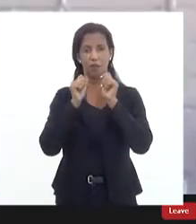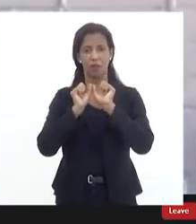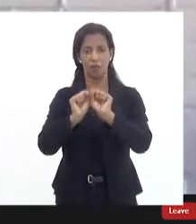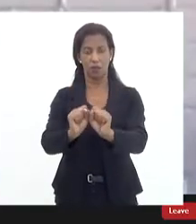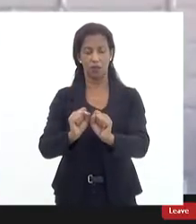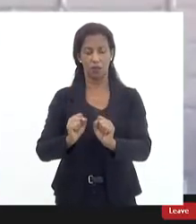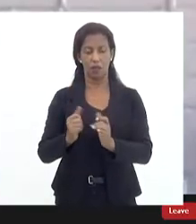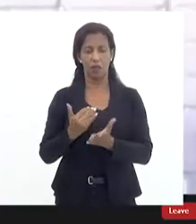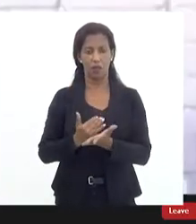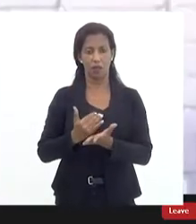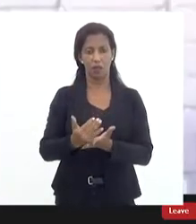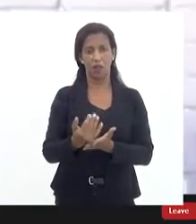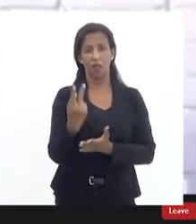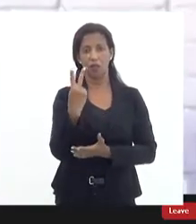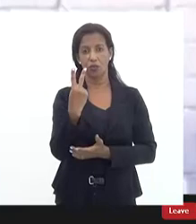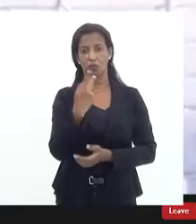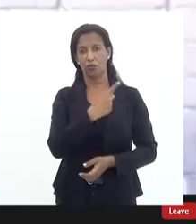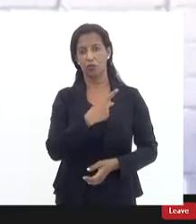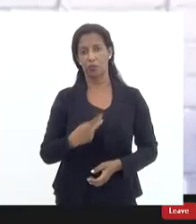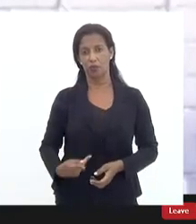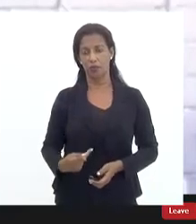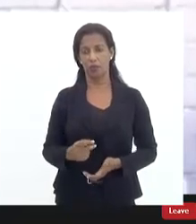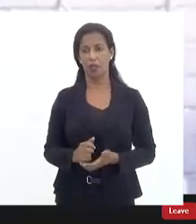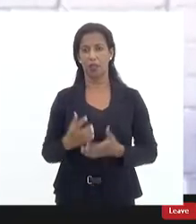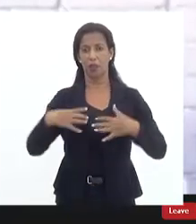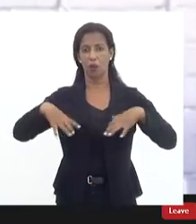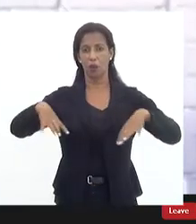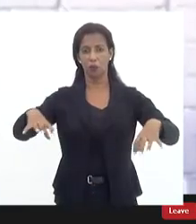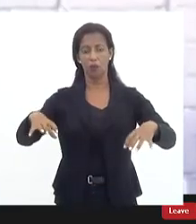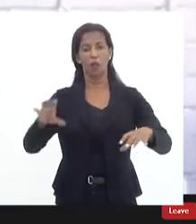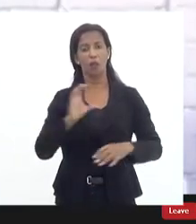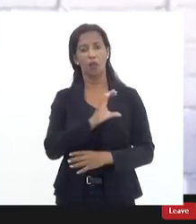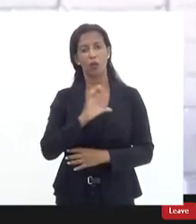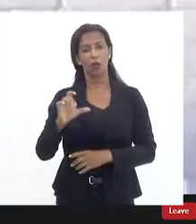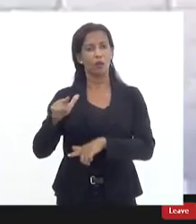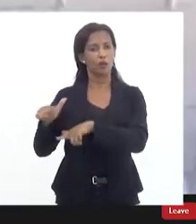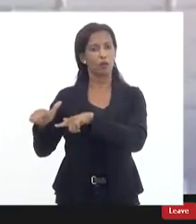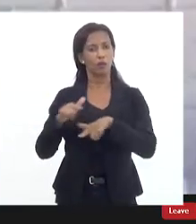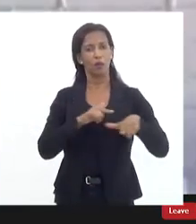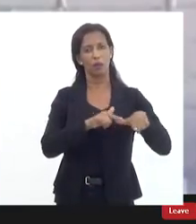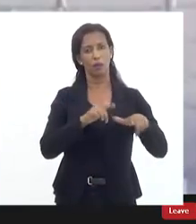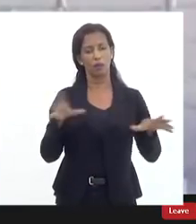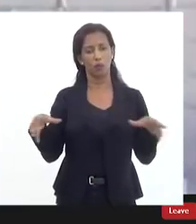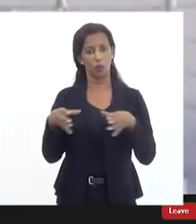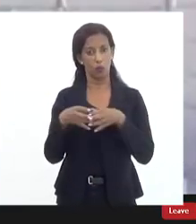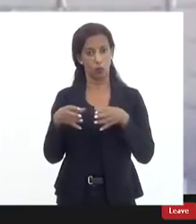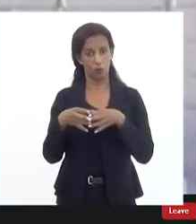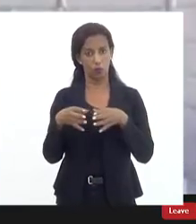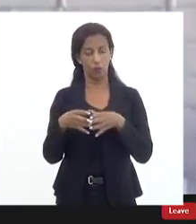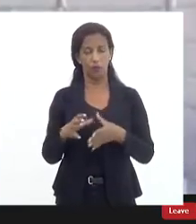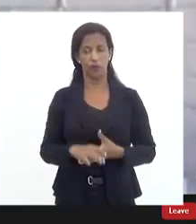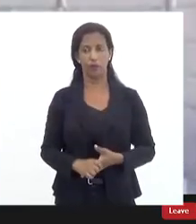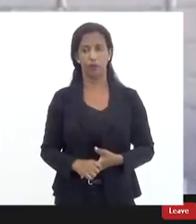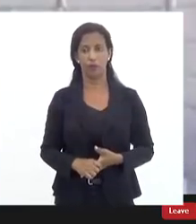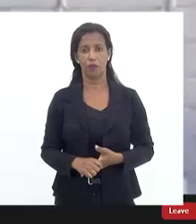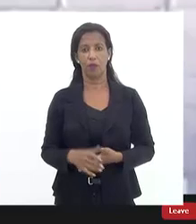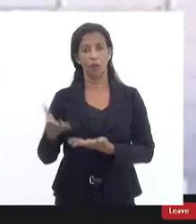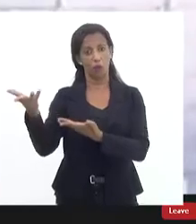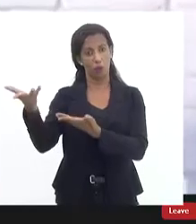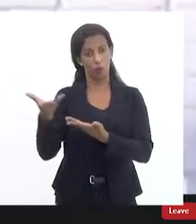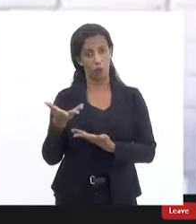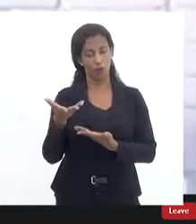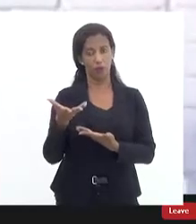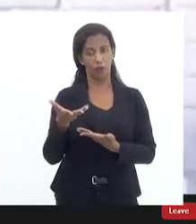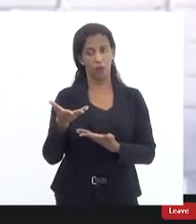inicialmente as duas presidências que coordenam o trabalho desse grupo vão convidar